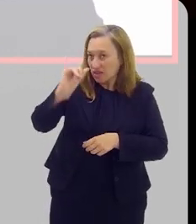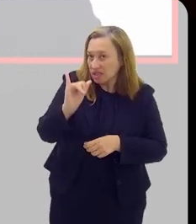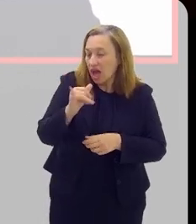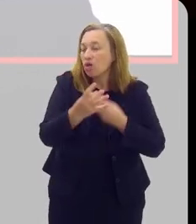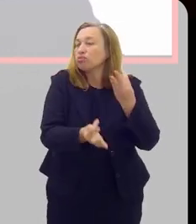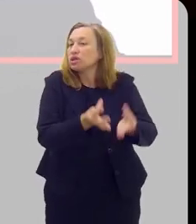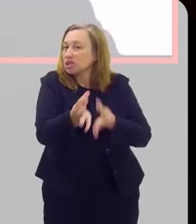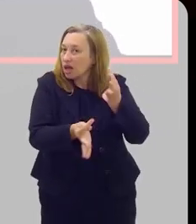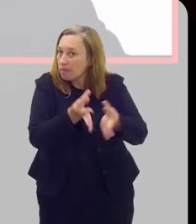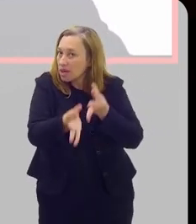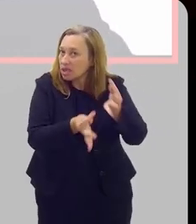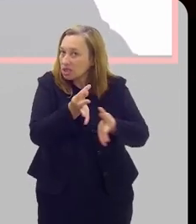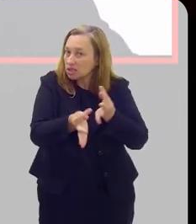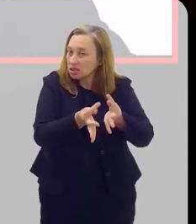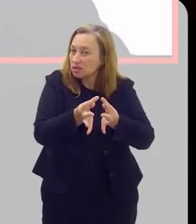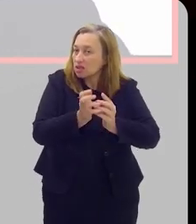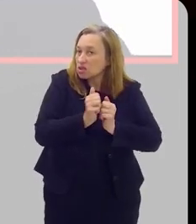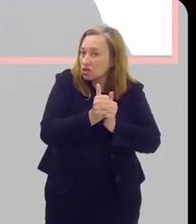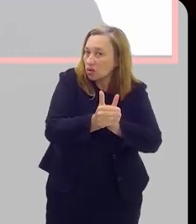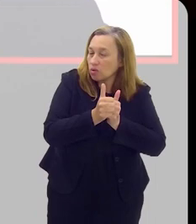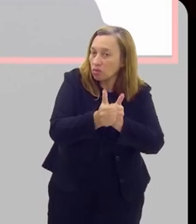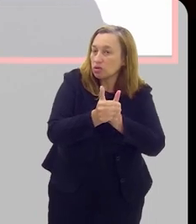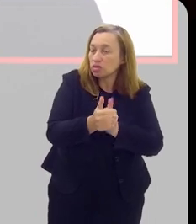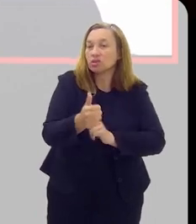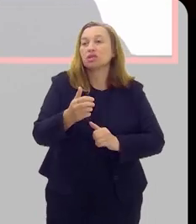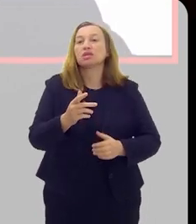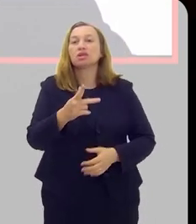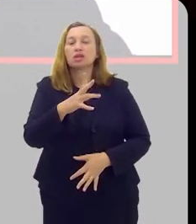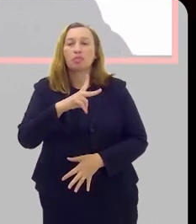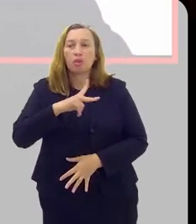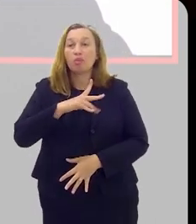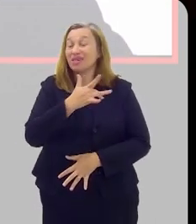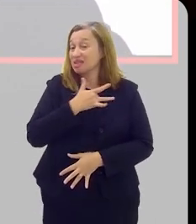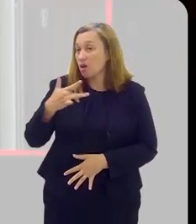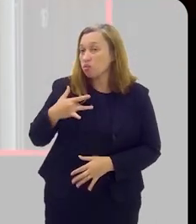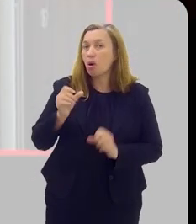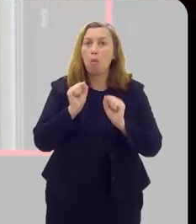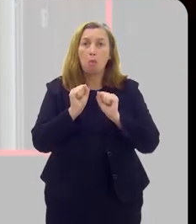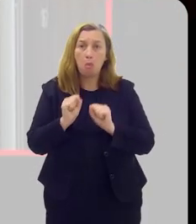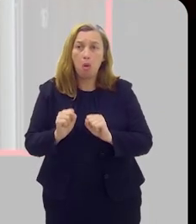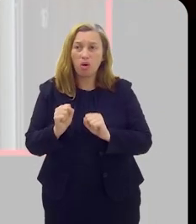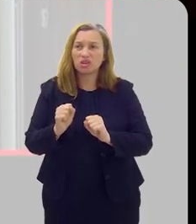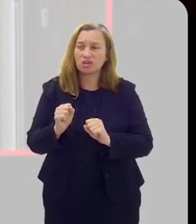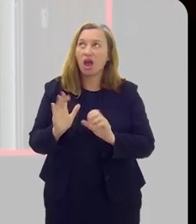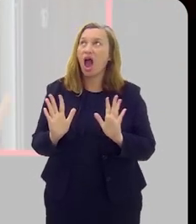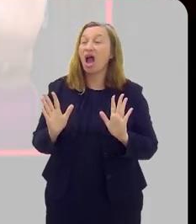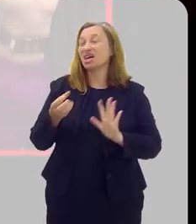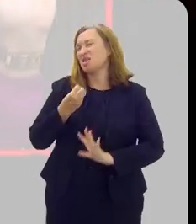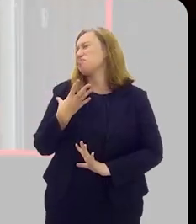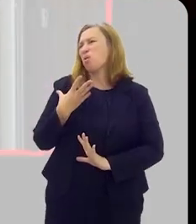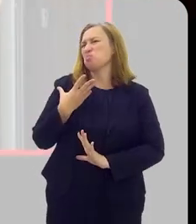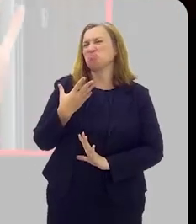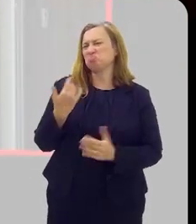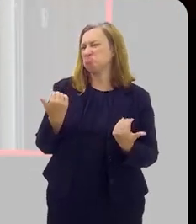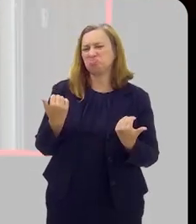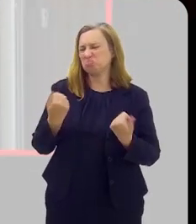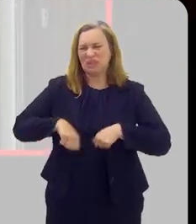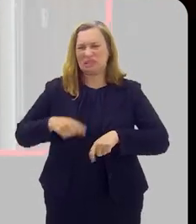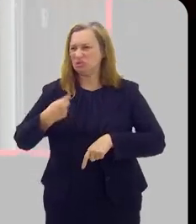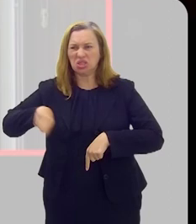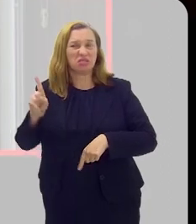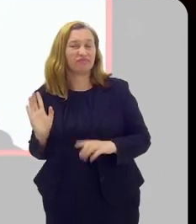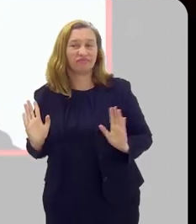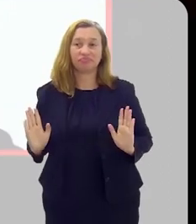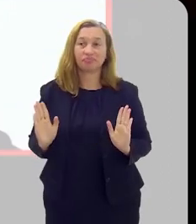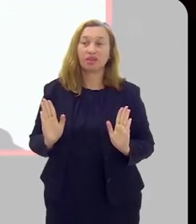prevenção, tratamento, e fazer esse acompanhamento da própria saúde, pode ser mais uma coisa, ah, que bom, não vou, né?